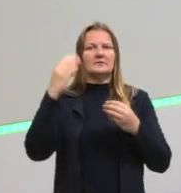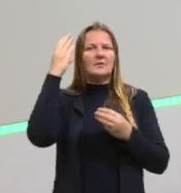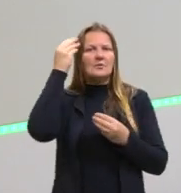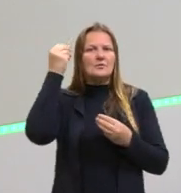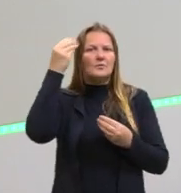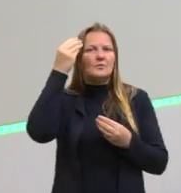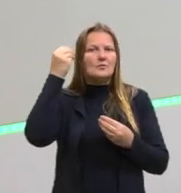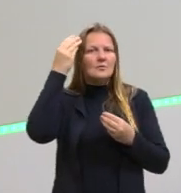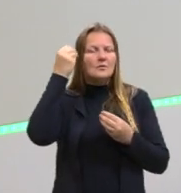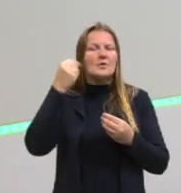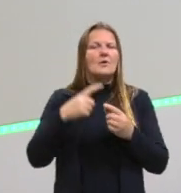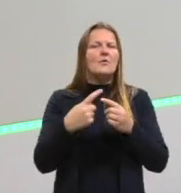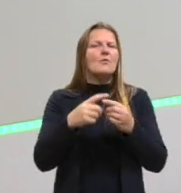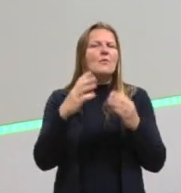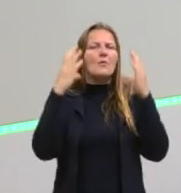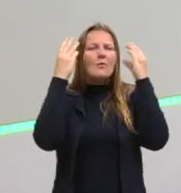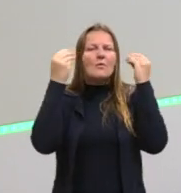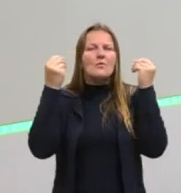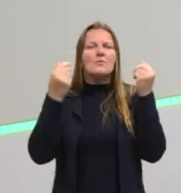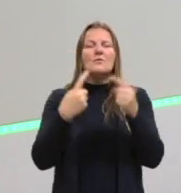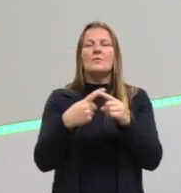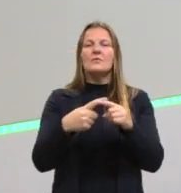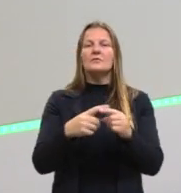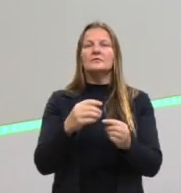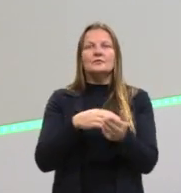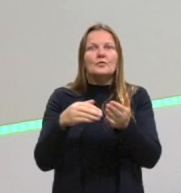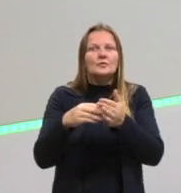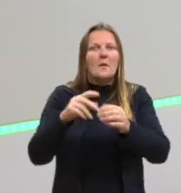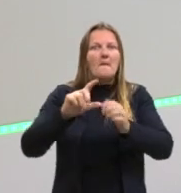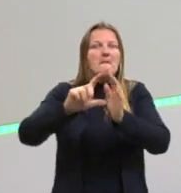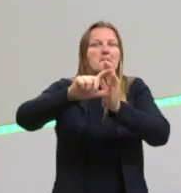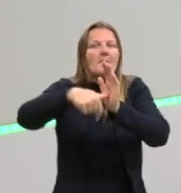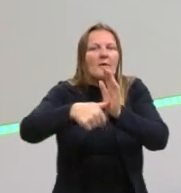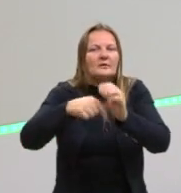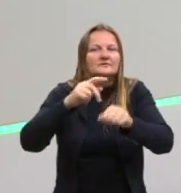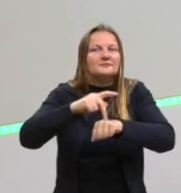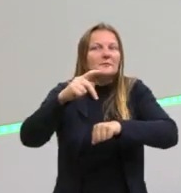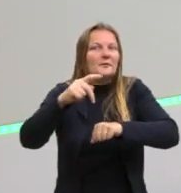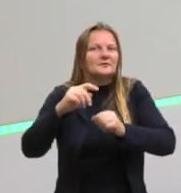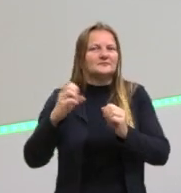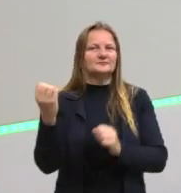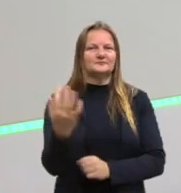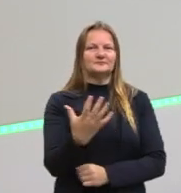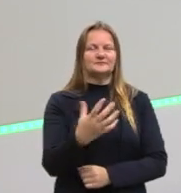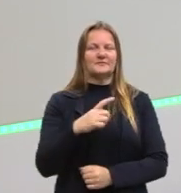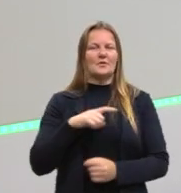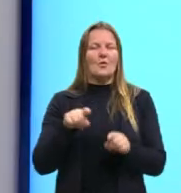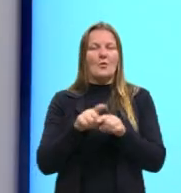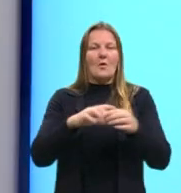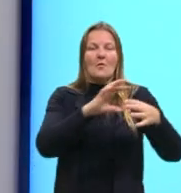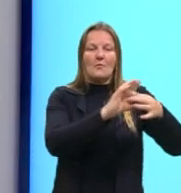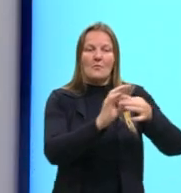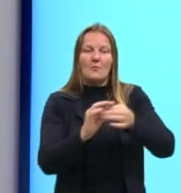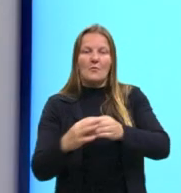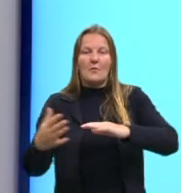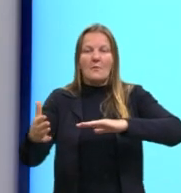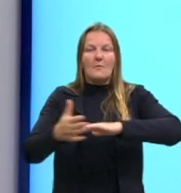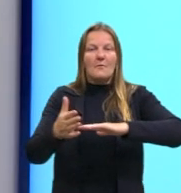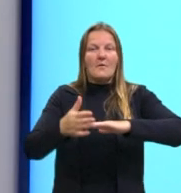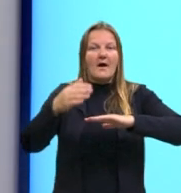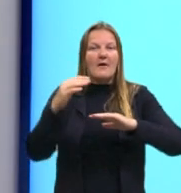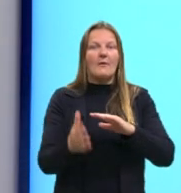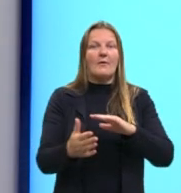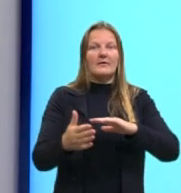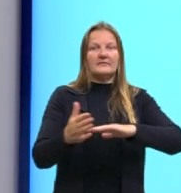Então, essa a característica da modernidade. Mas e a pós-modernidade? Ou a contemporaneidade? Será que